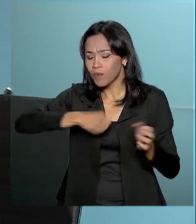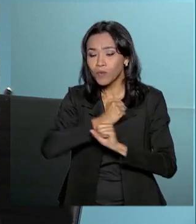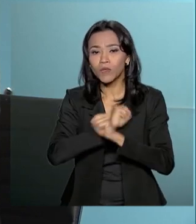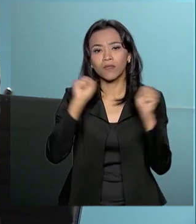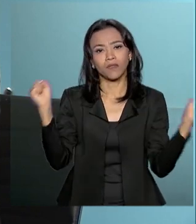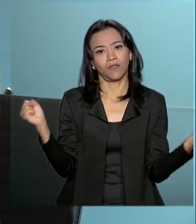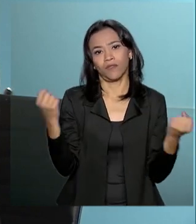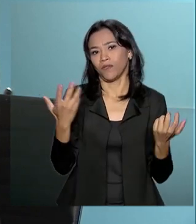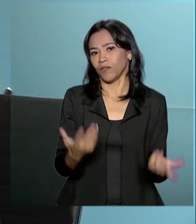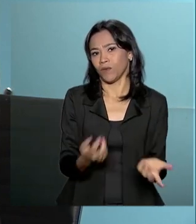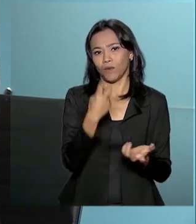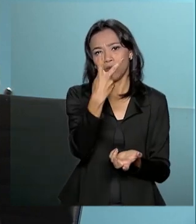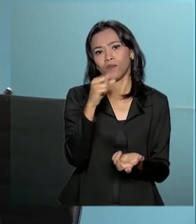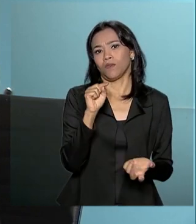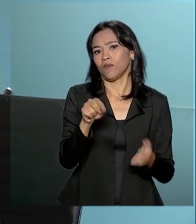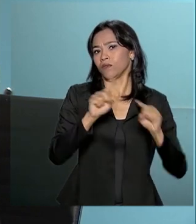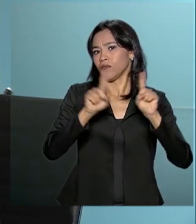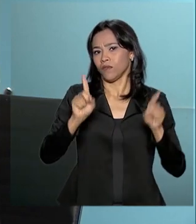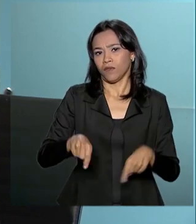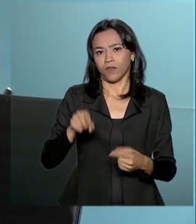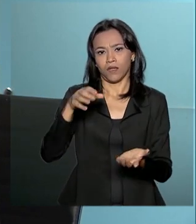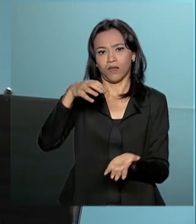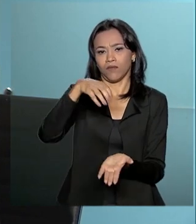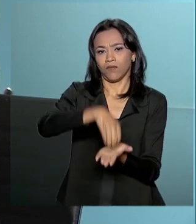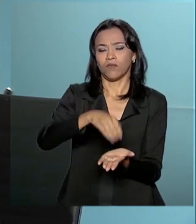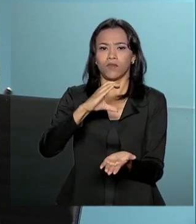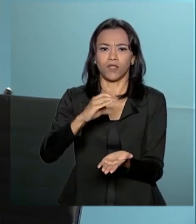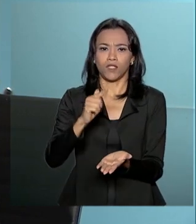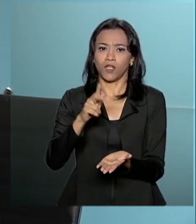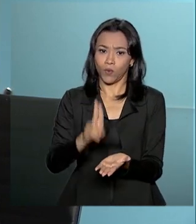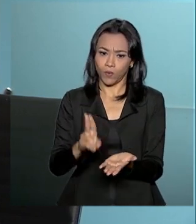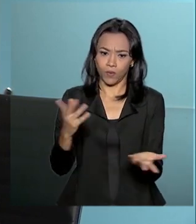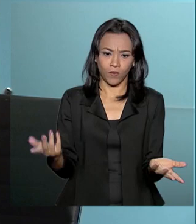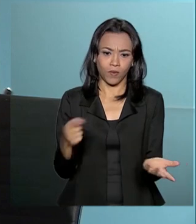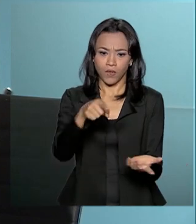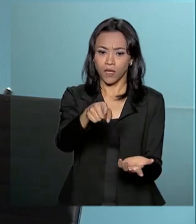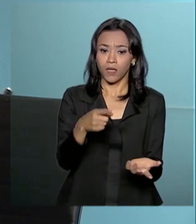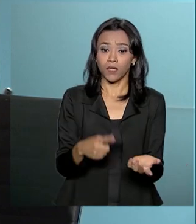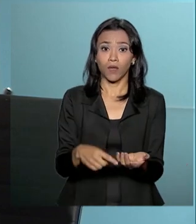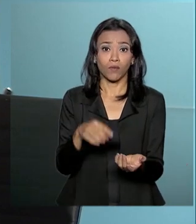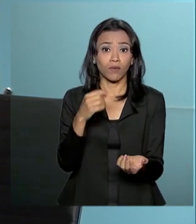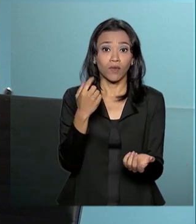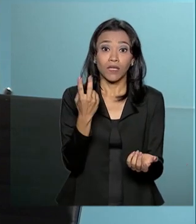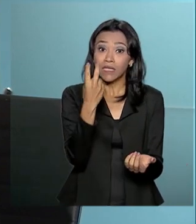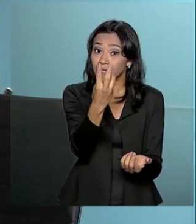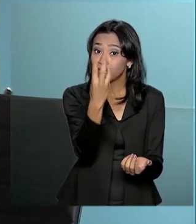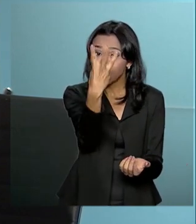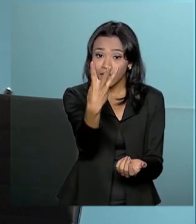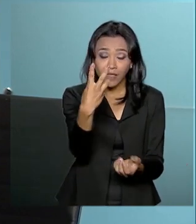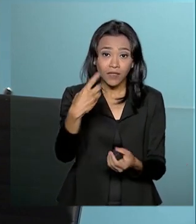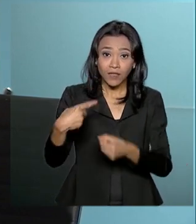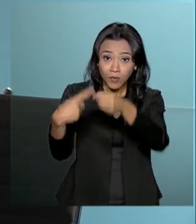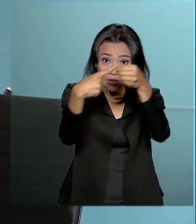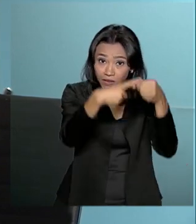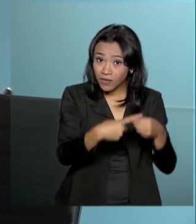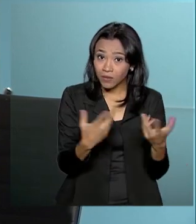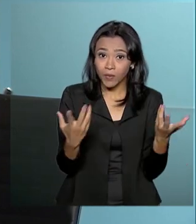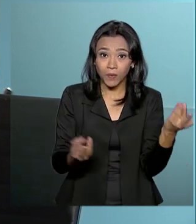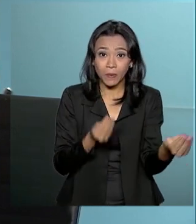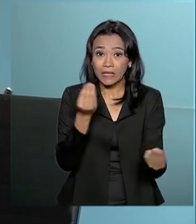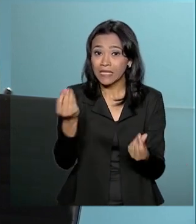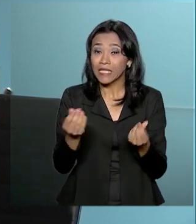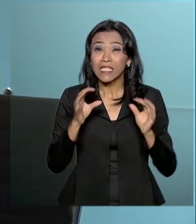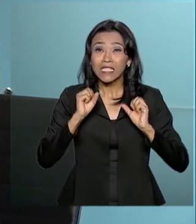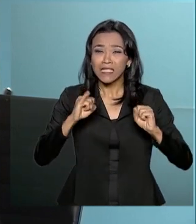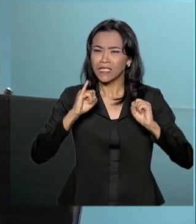impossível. Só os municípios, eu ia ter que entregar 2 municípios a 3 municípios, 3 municípios do país para cada auditor, se